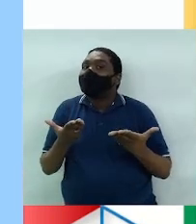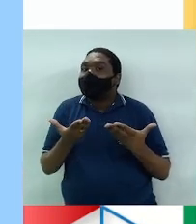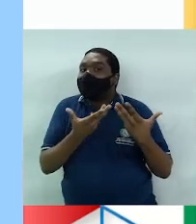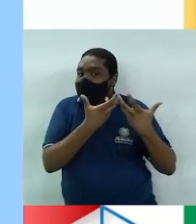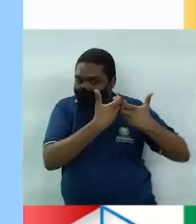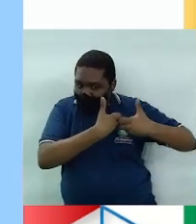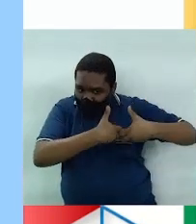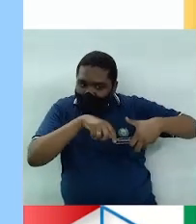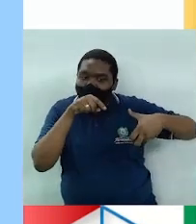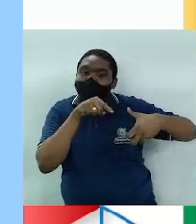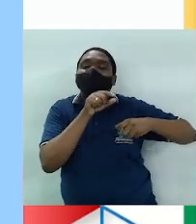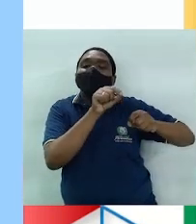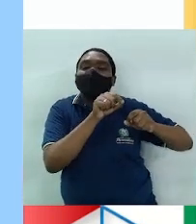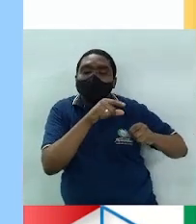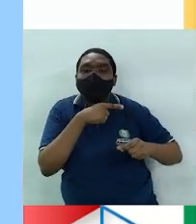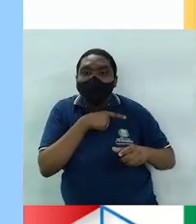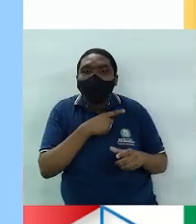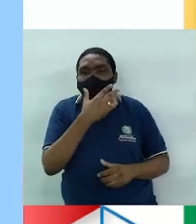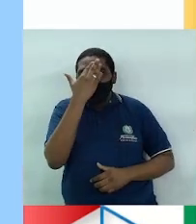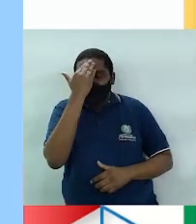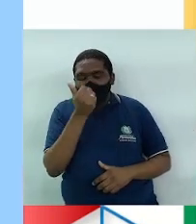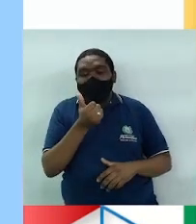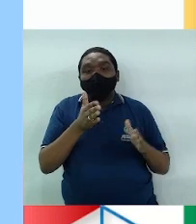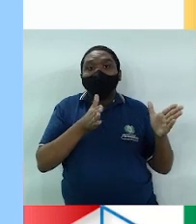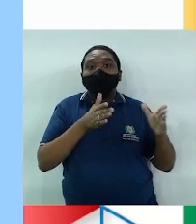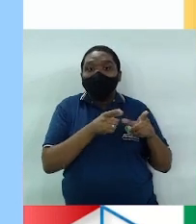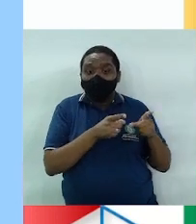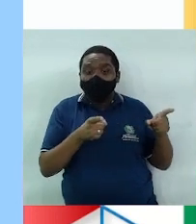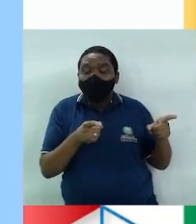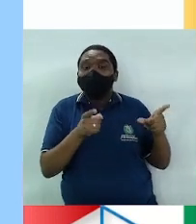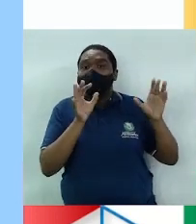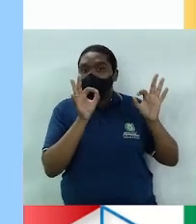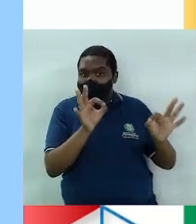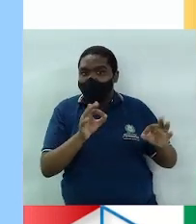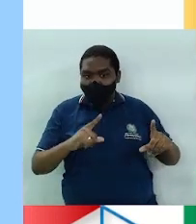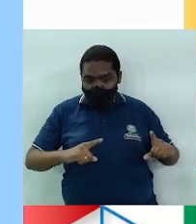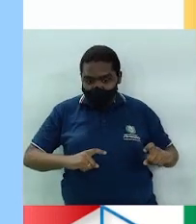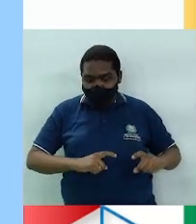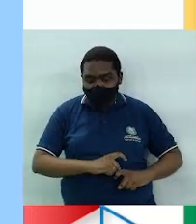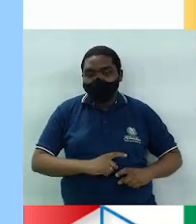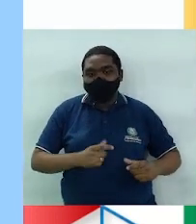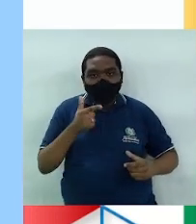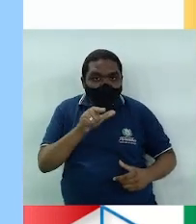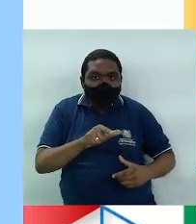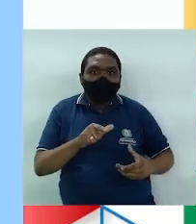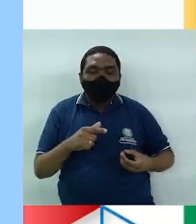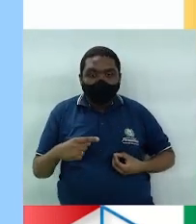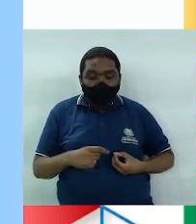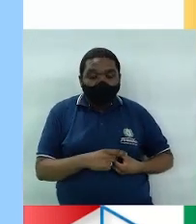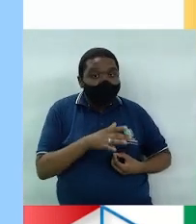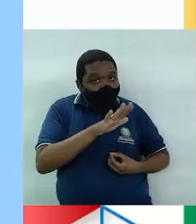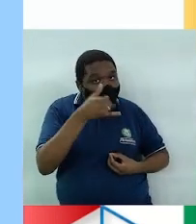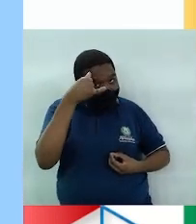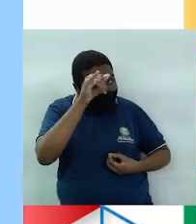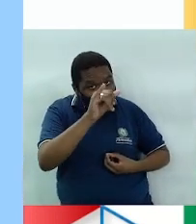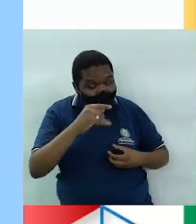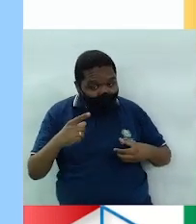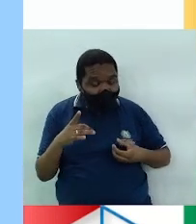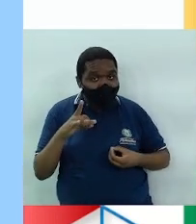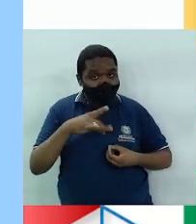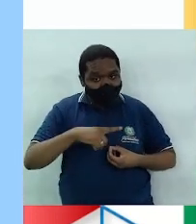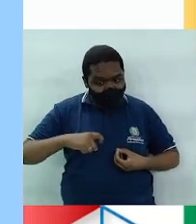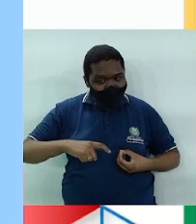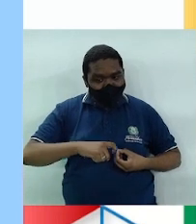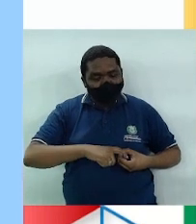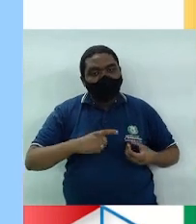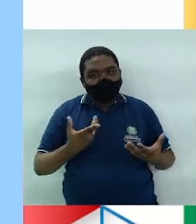consistem em calcular o período fértil e desta forma evitar que haja a fecundação, é a chamada abstinência